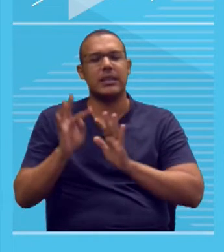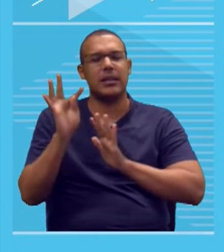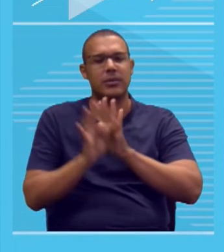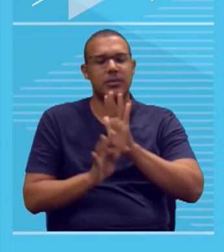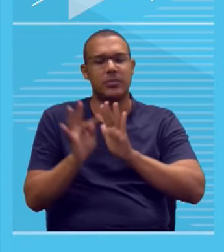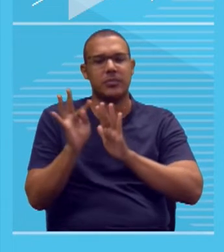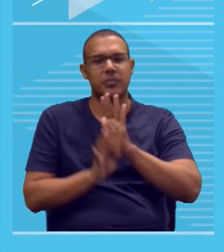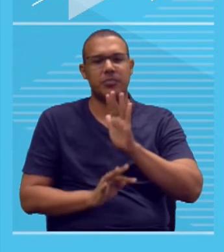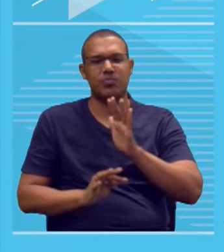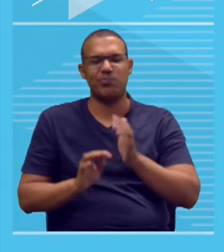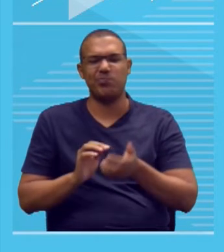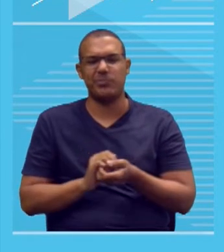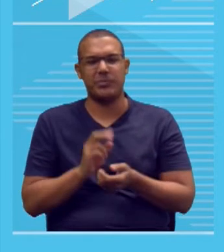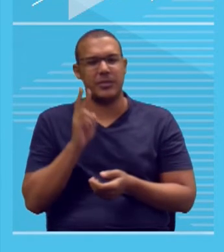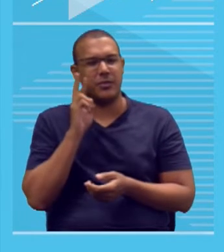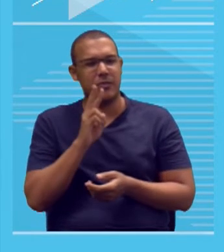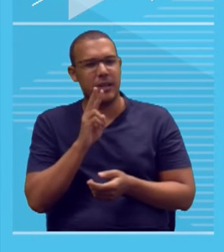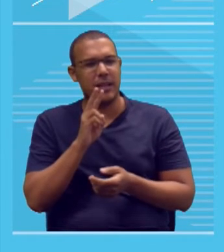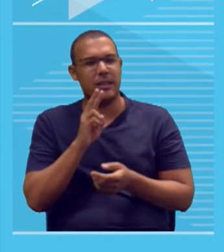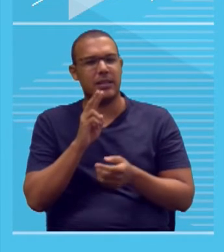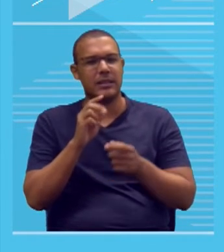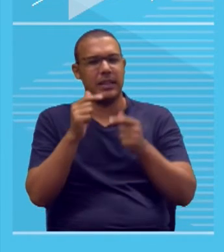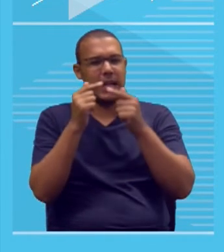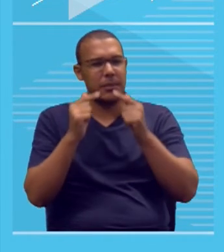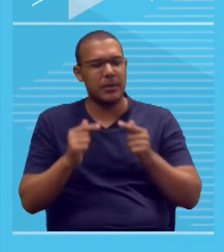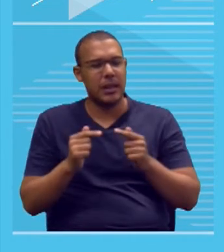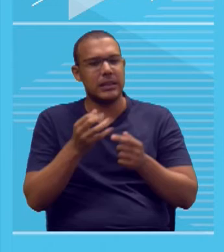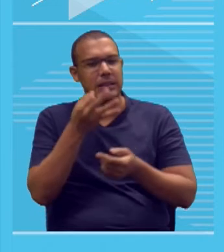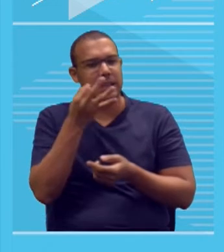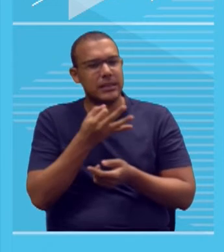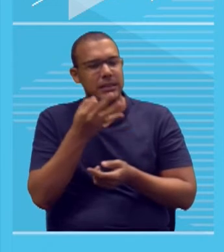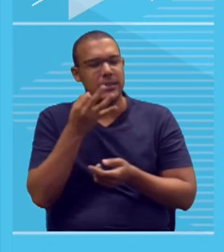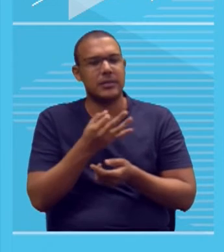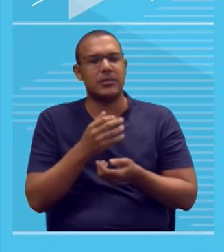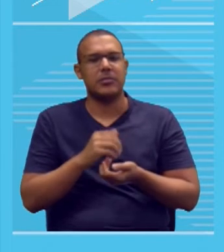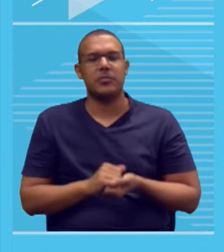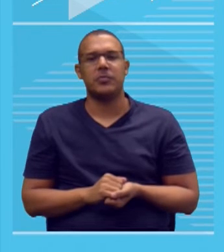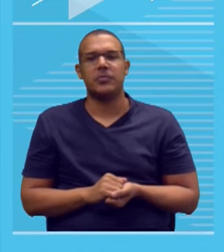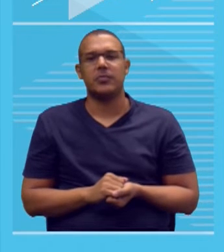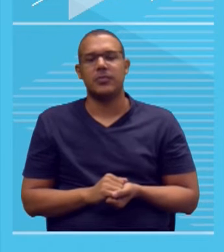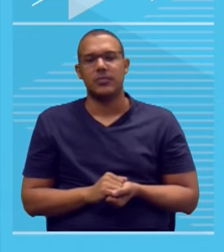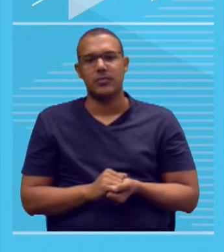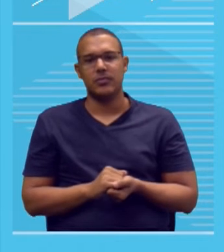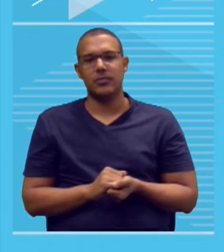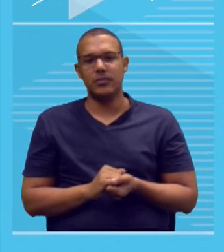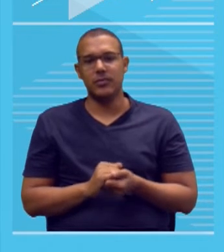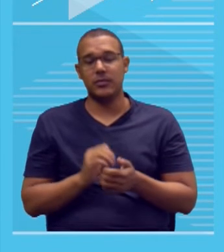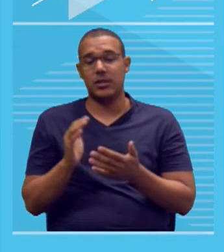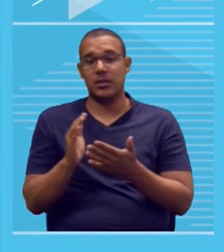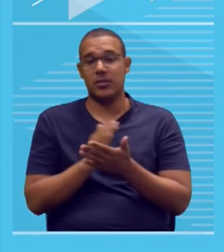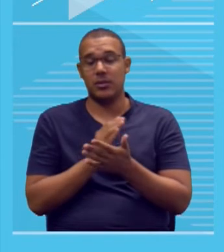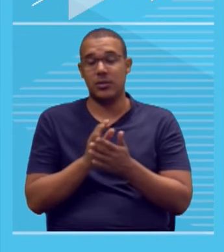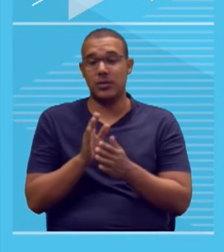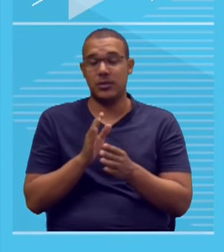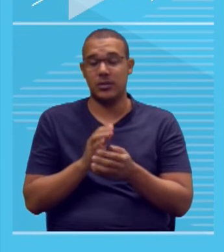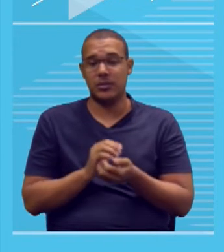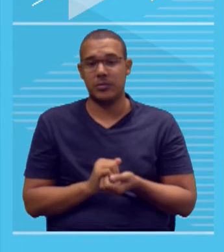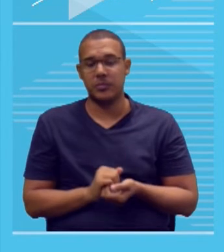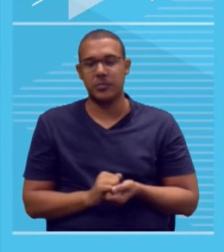aquela velha revisão gramatical, vendo se os aspectos gramaticais foram respeitados, os aspectos de convenção foram